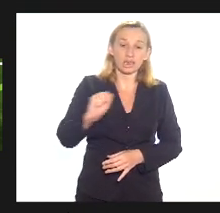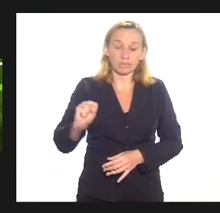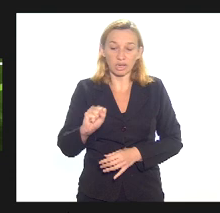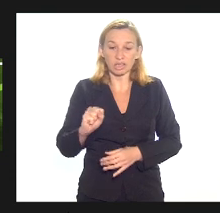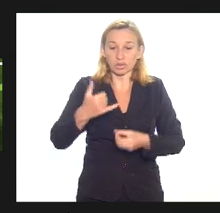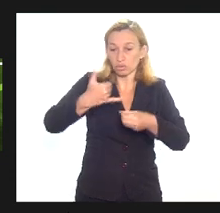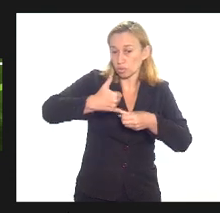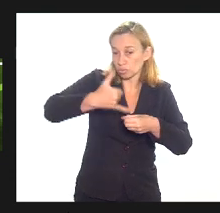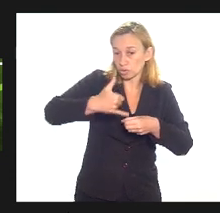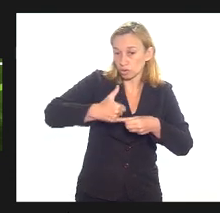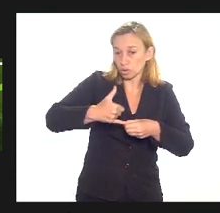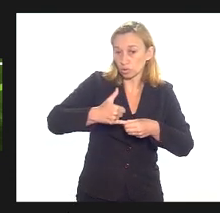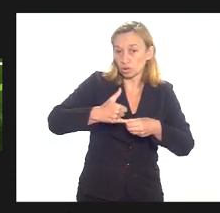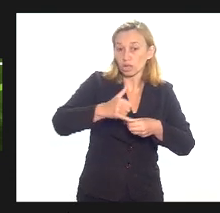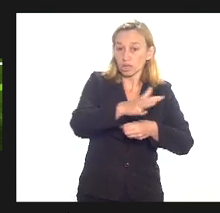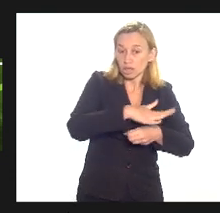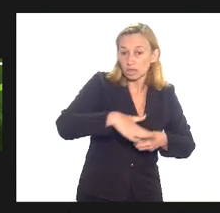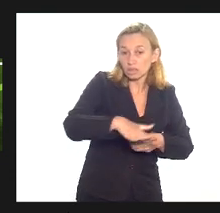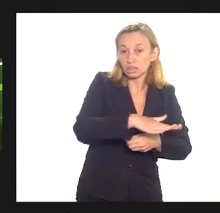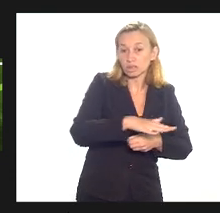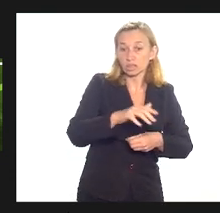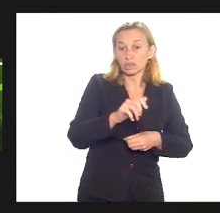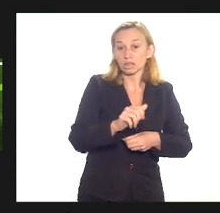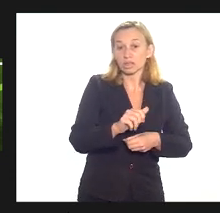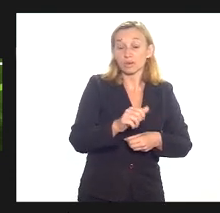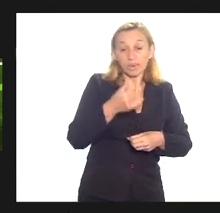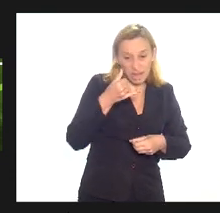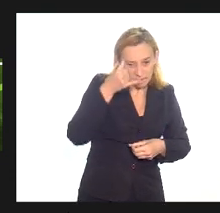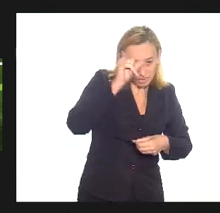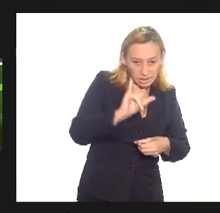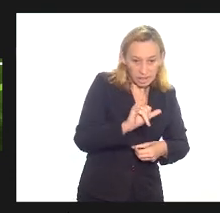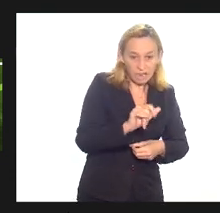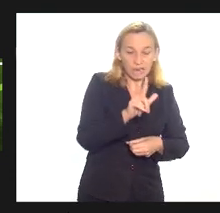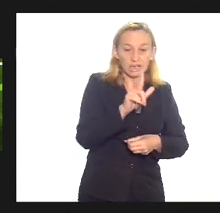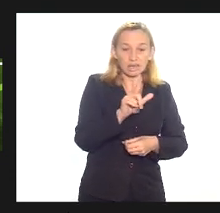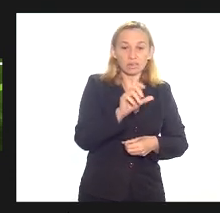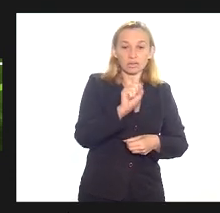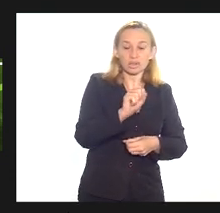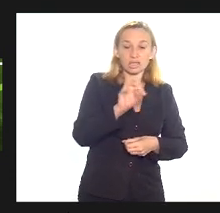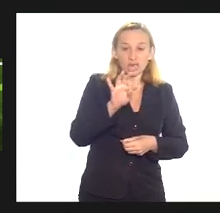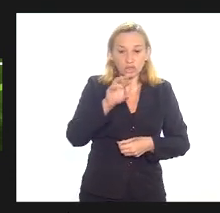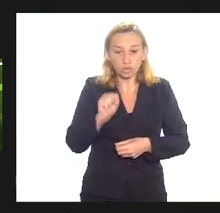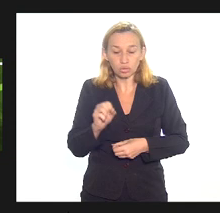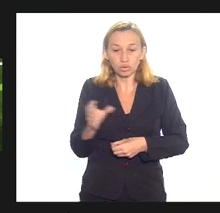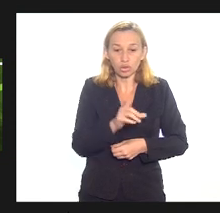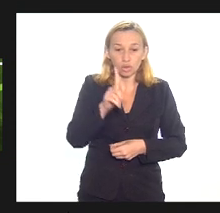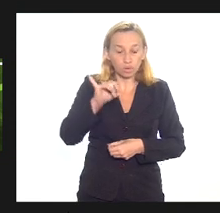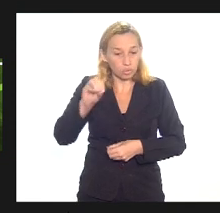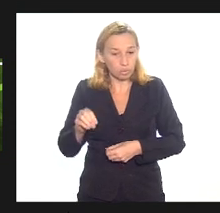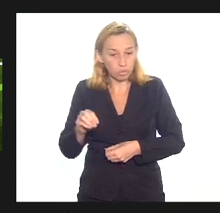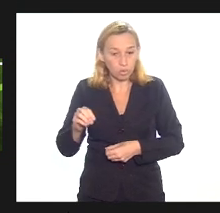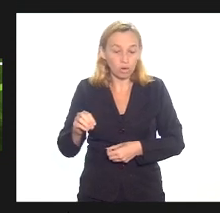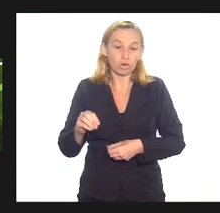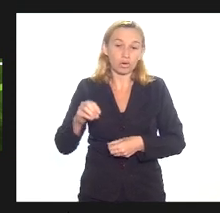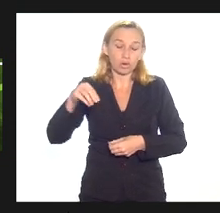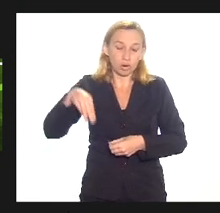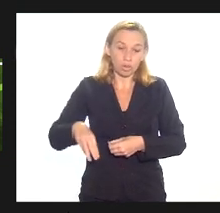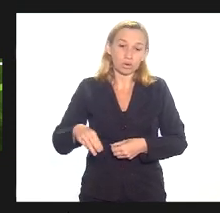combustível neste aeroporto para evitar que o Santos Dumont continue levando todos os voos